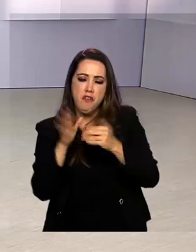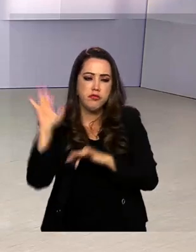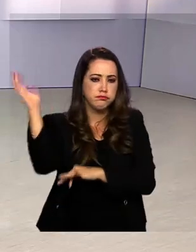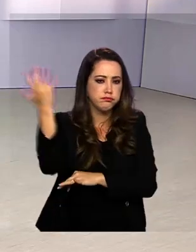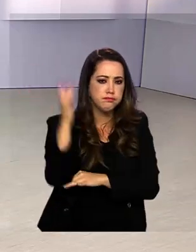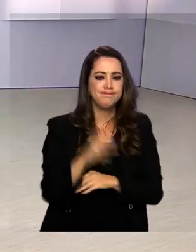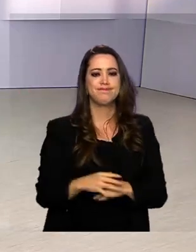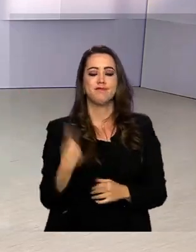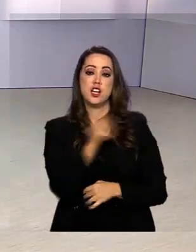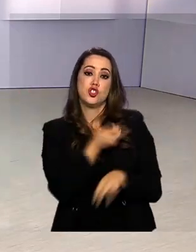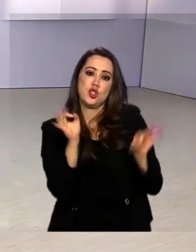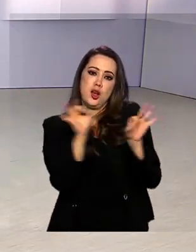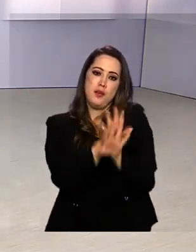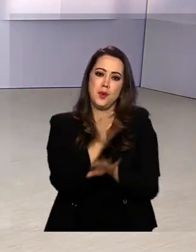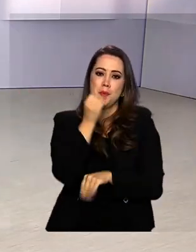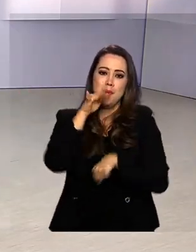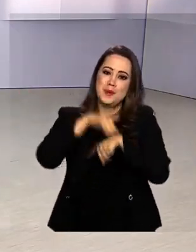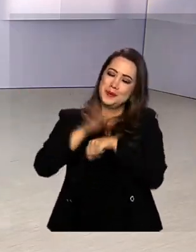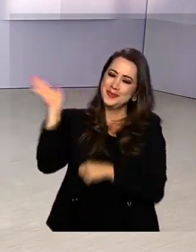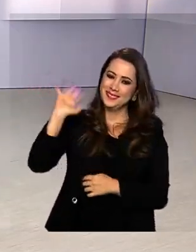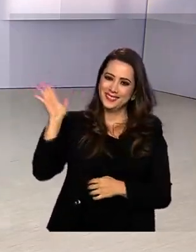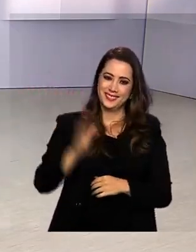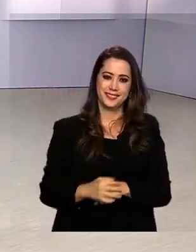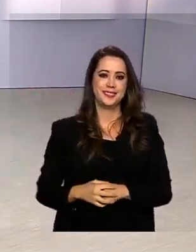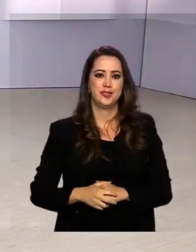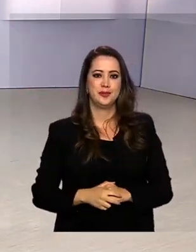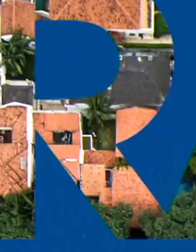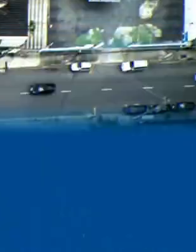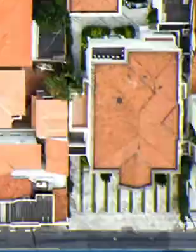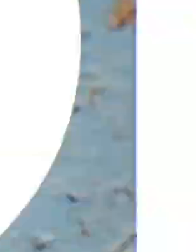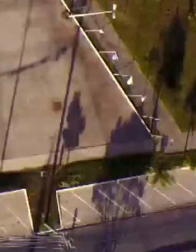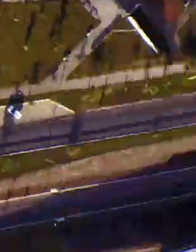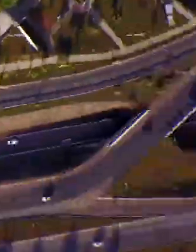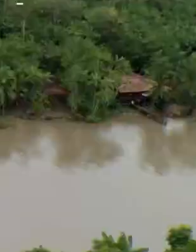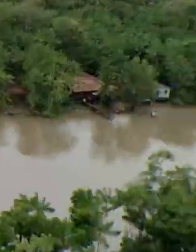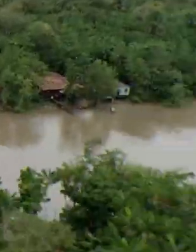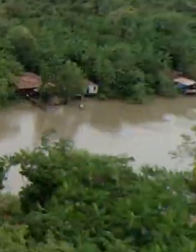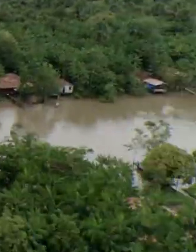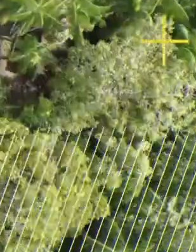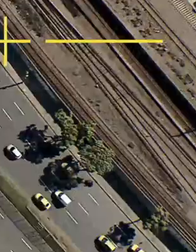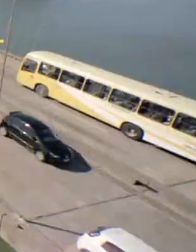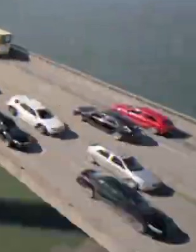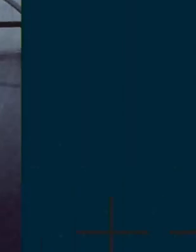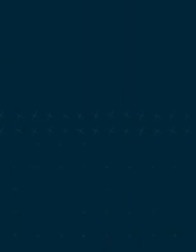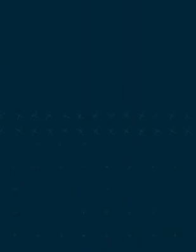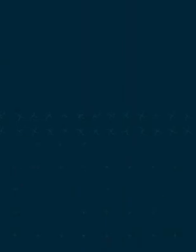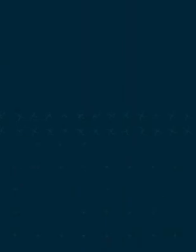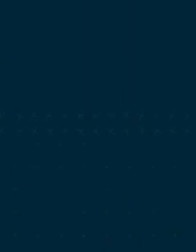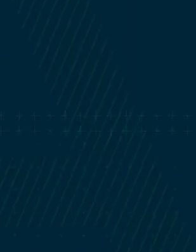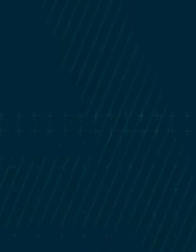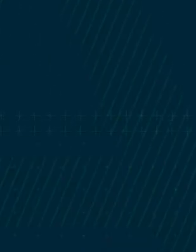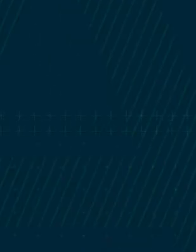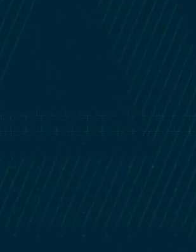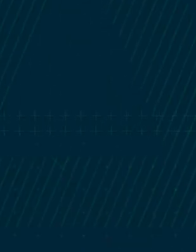A gente fica por aqui, boa noite e até amanhã. A gente fica noite e